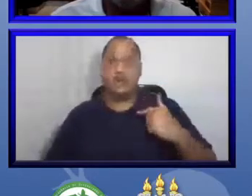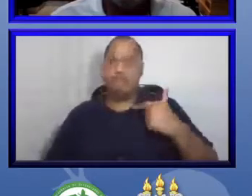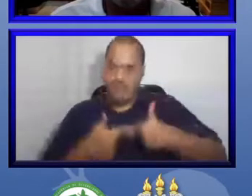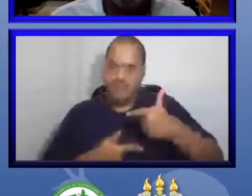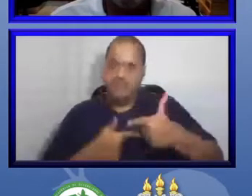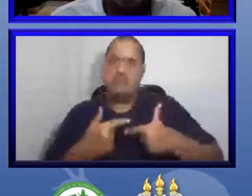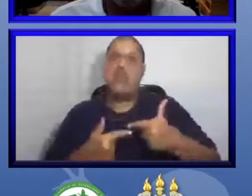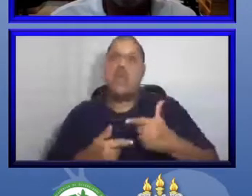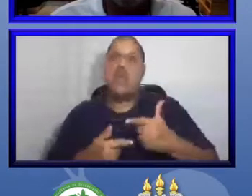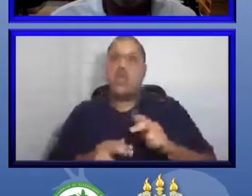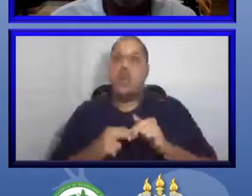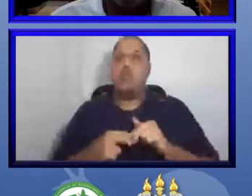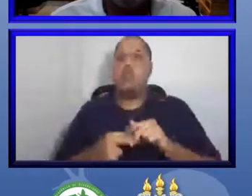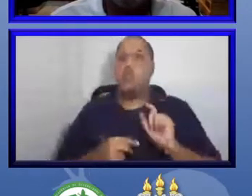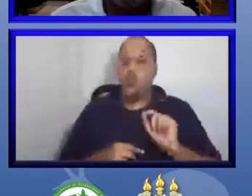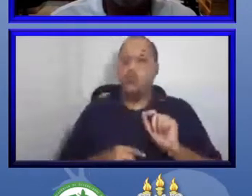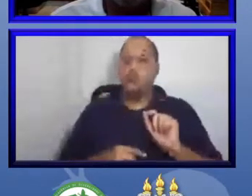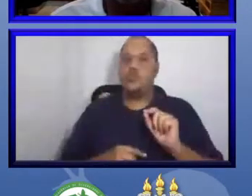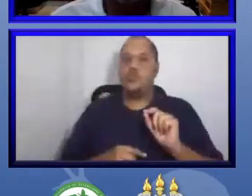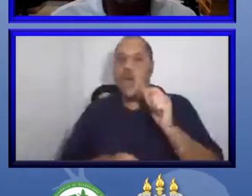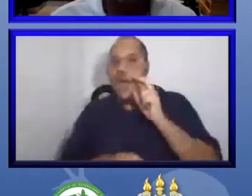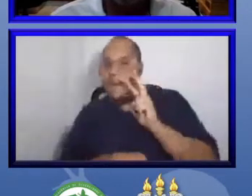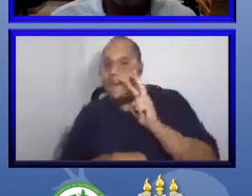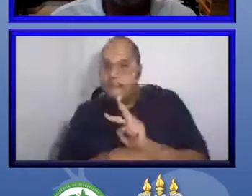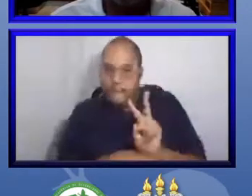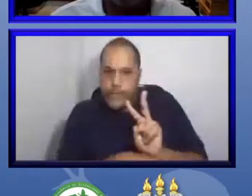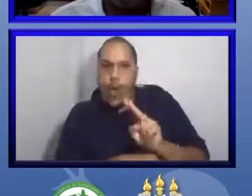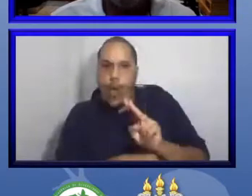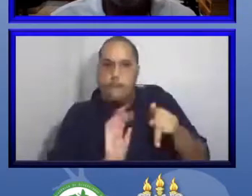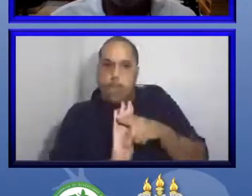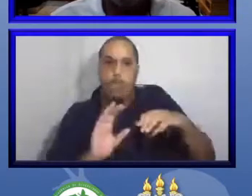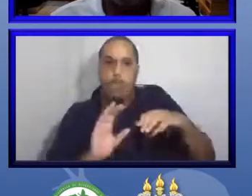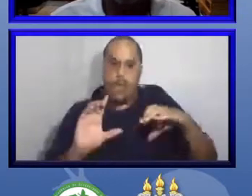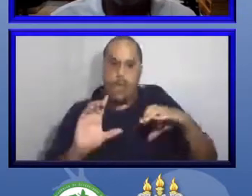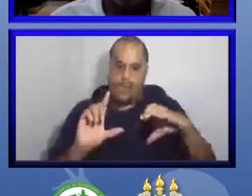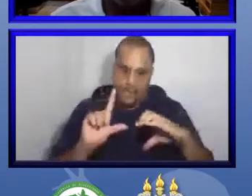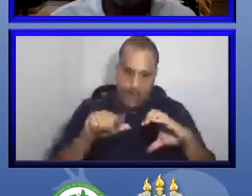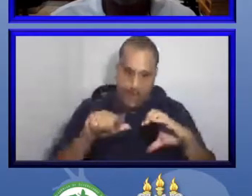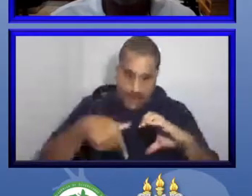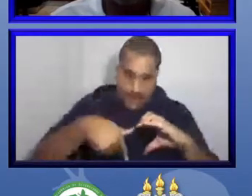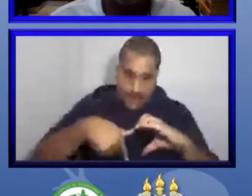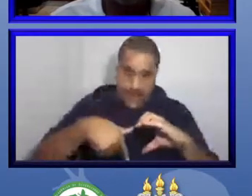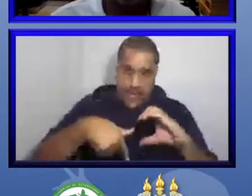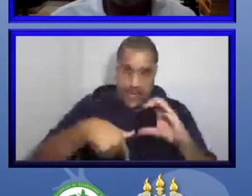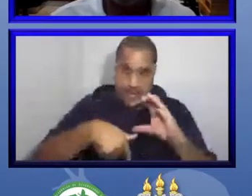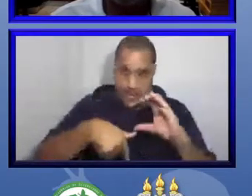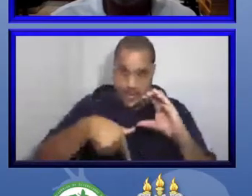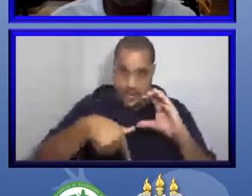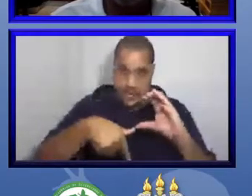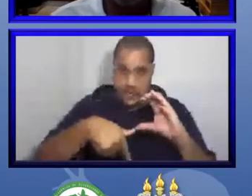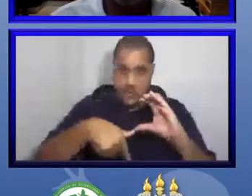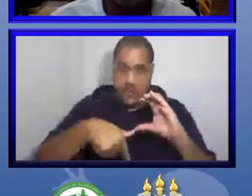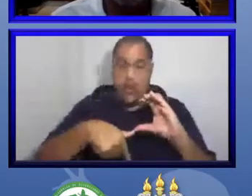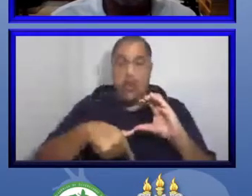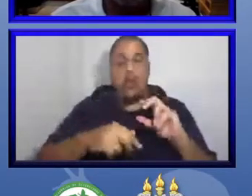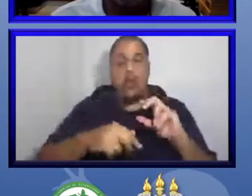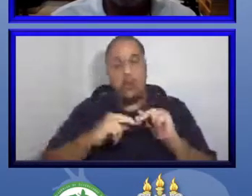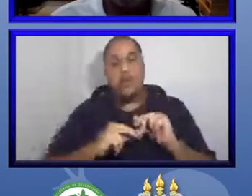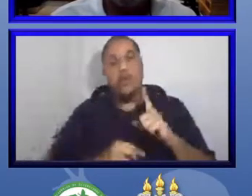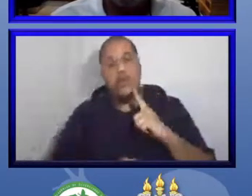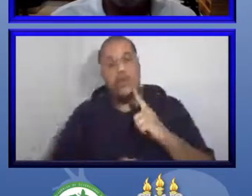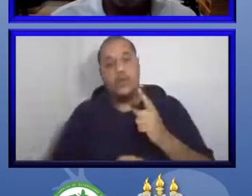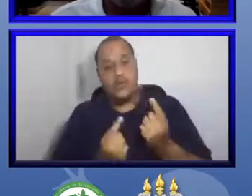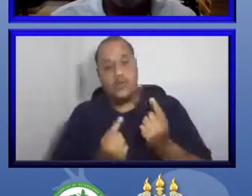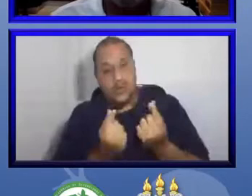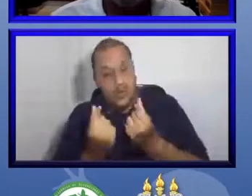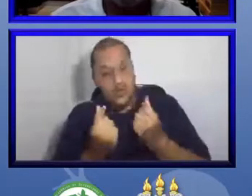e que tem tido recurso para que isso venha acontecendo. Então, nós estamos